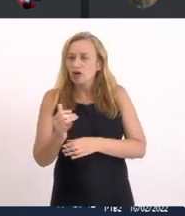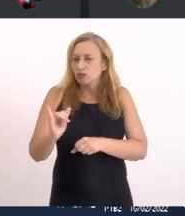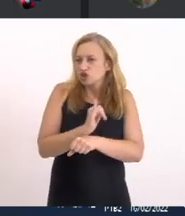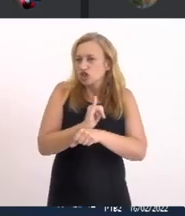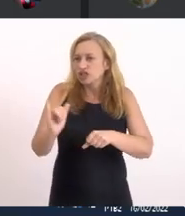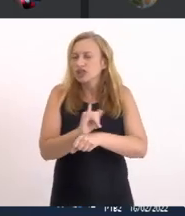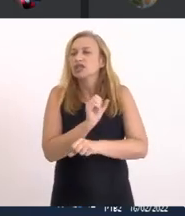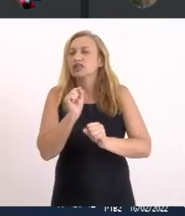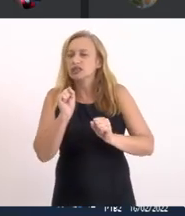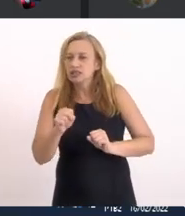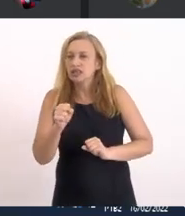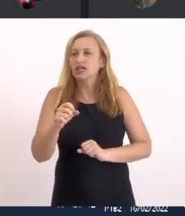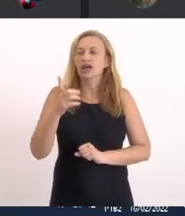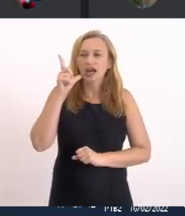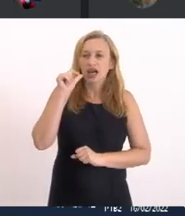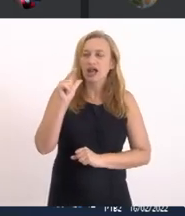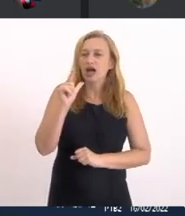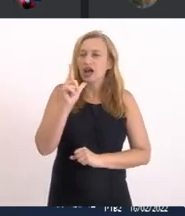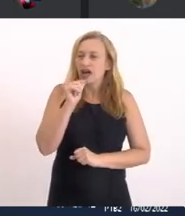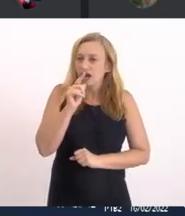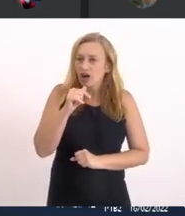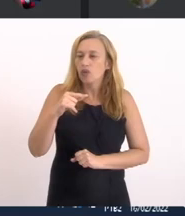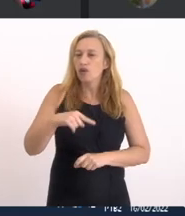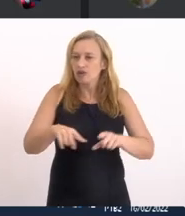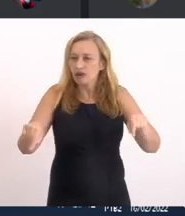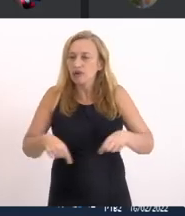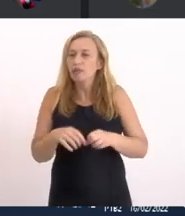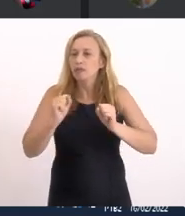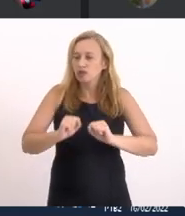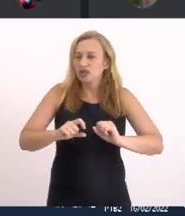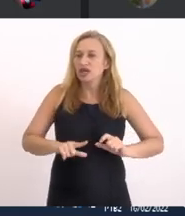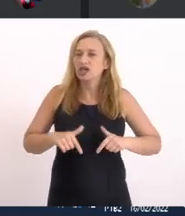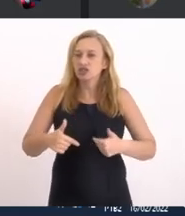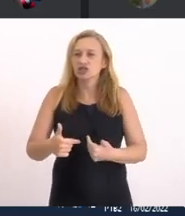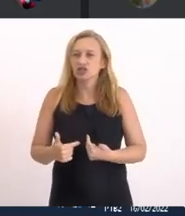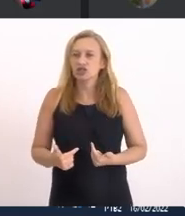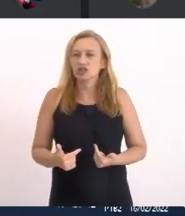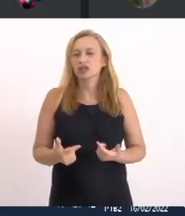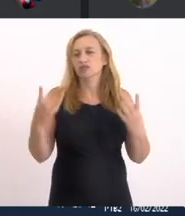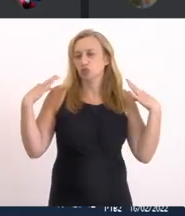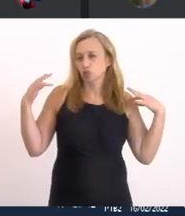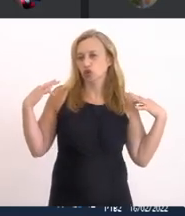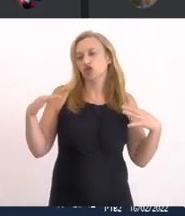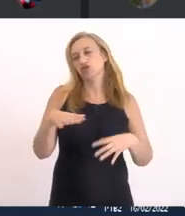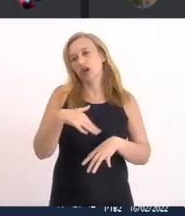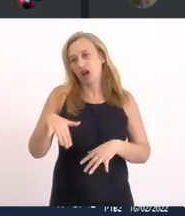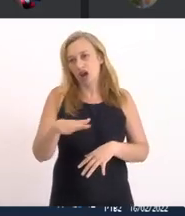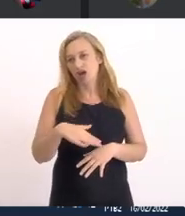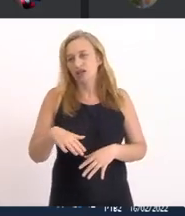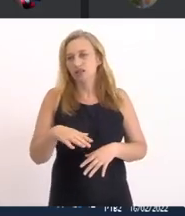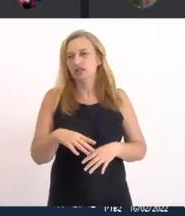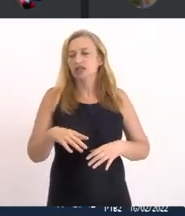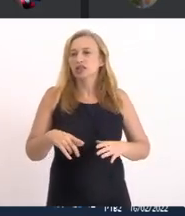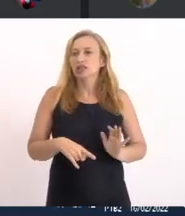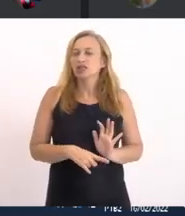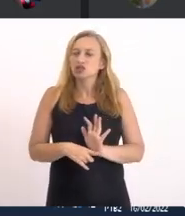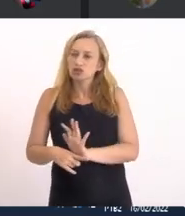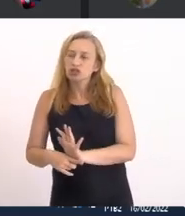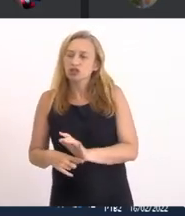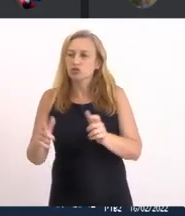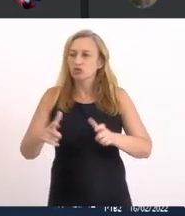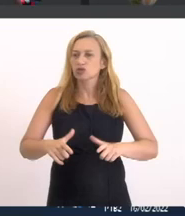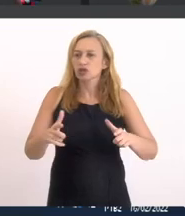aí sim Essa lagoa Vai fazer todo sentido É uso múltiplo No destino turístico E recuperando a margem E